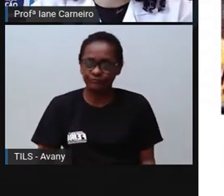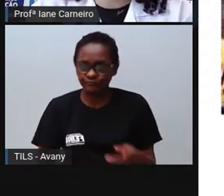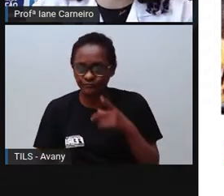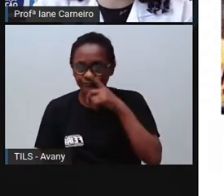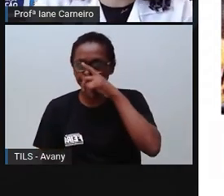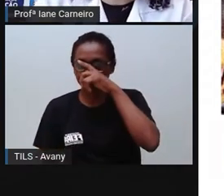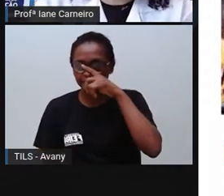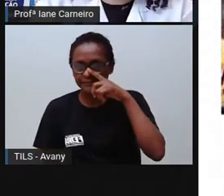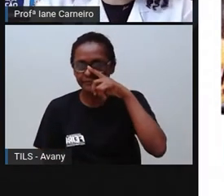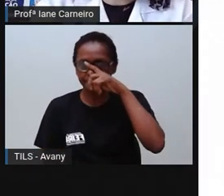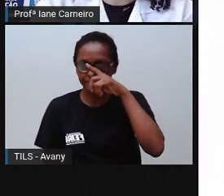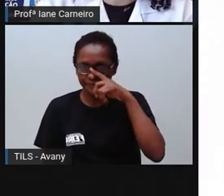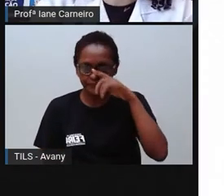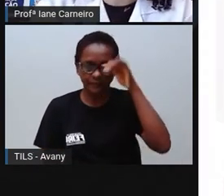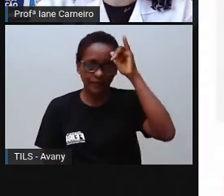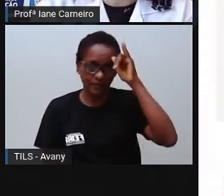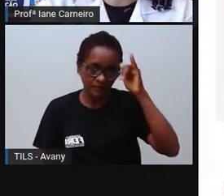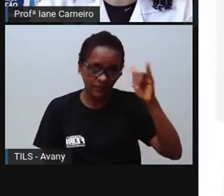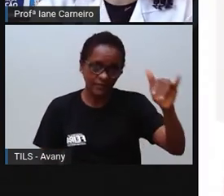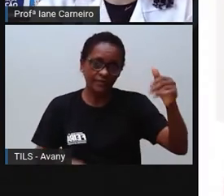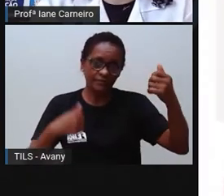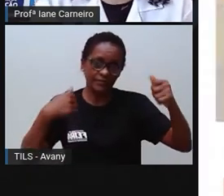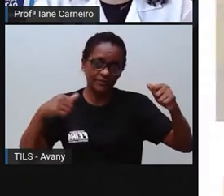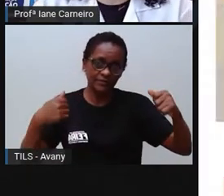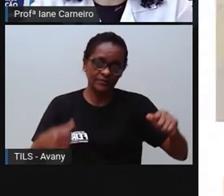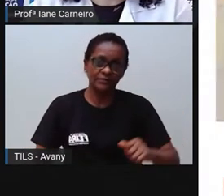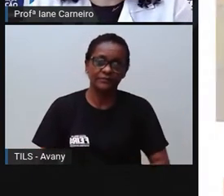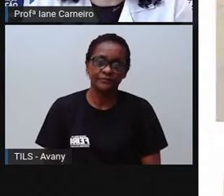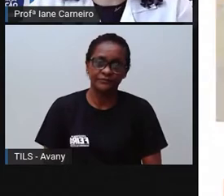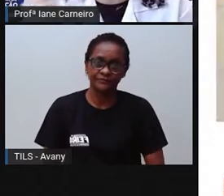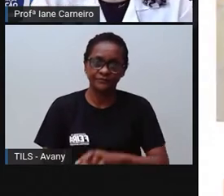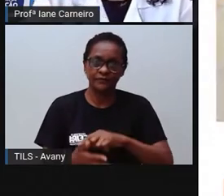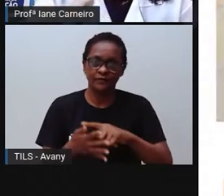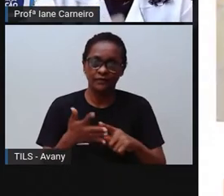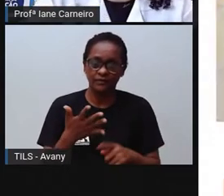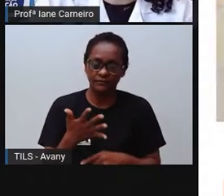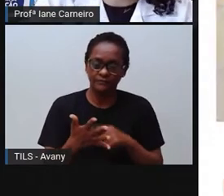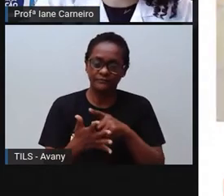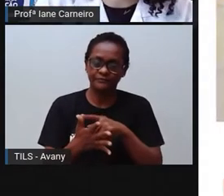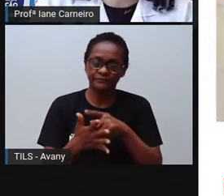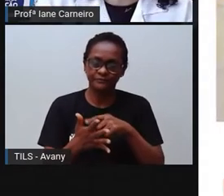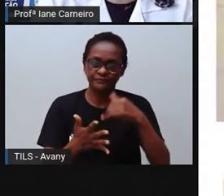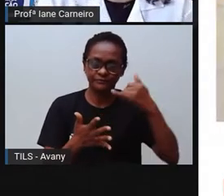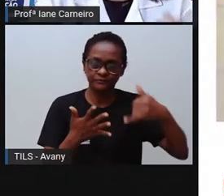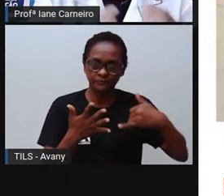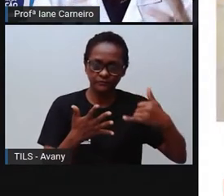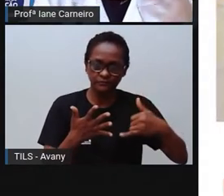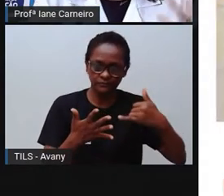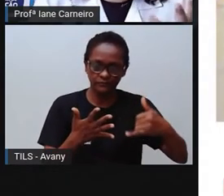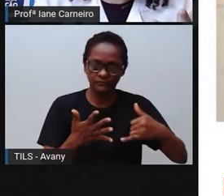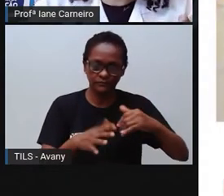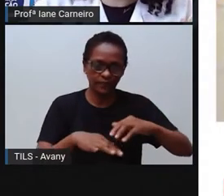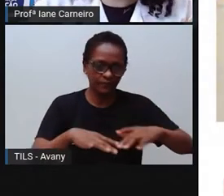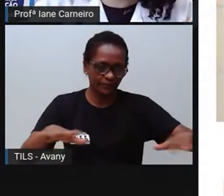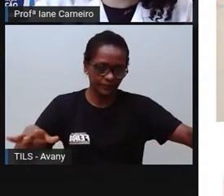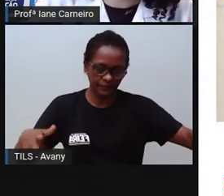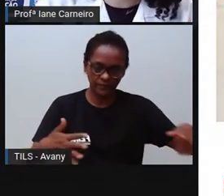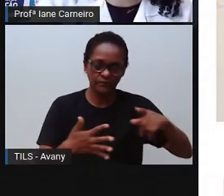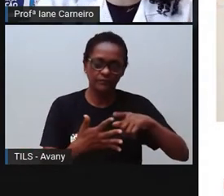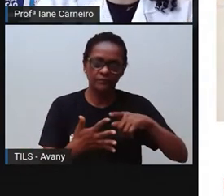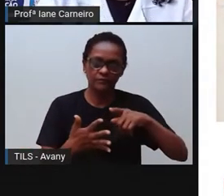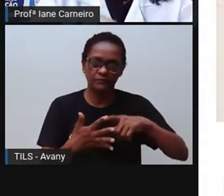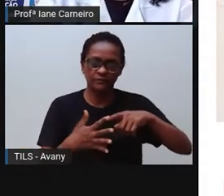tipo de situação, né? Então, retomando, ó, brinquedo espalhado pelo chão, cubinho, cadeira, não são atitudes